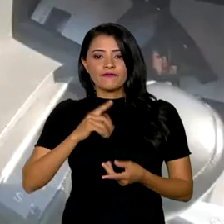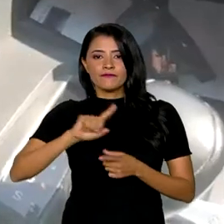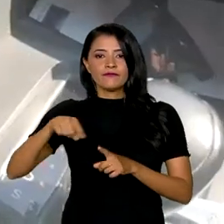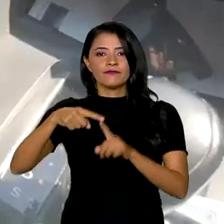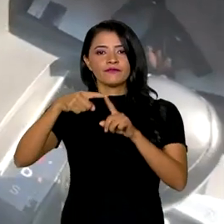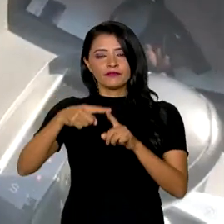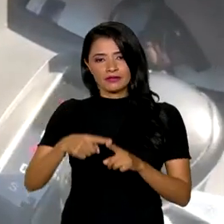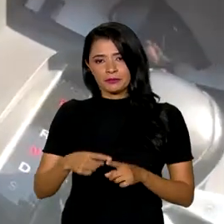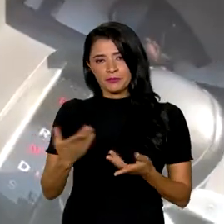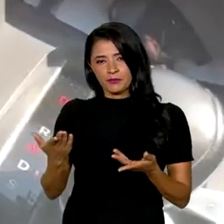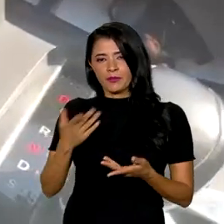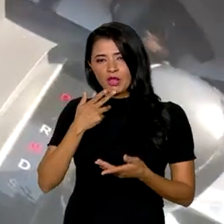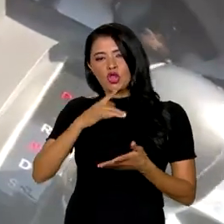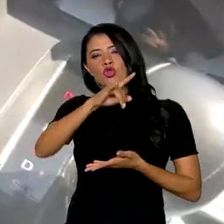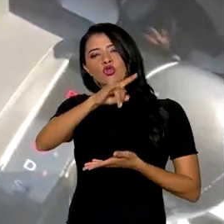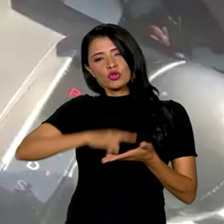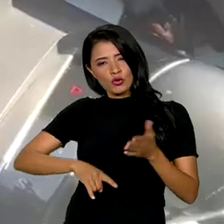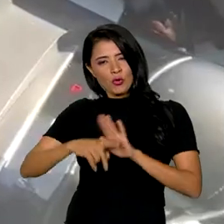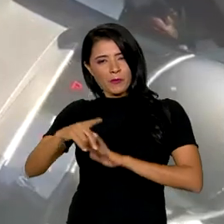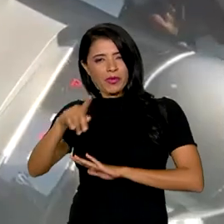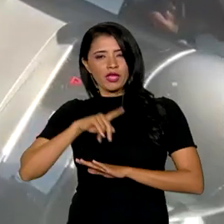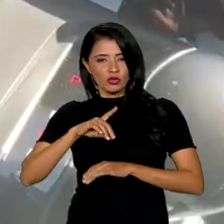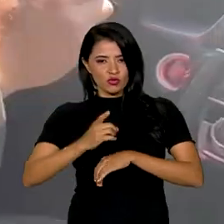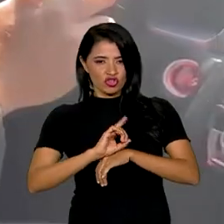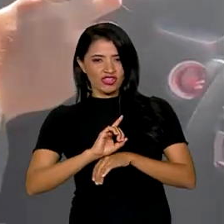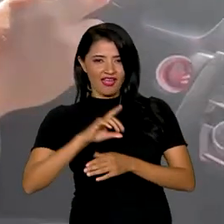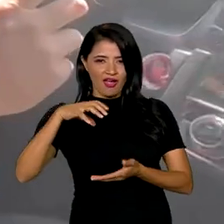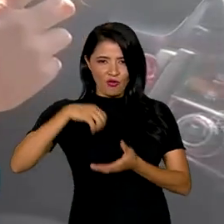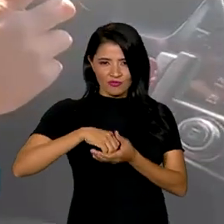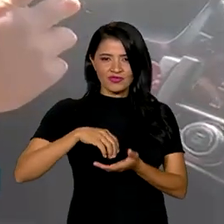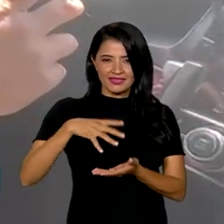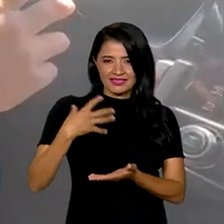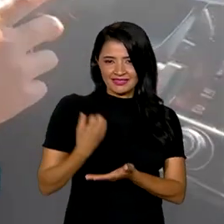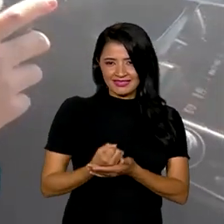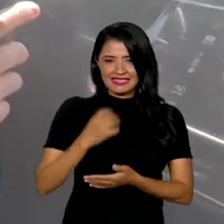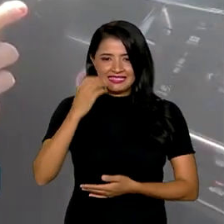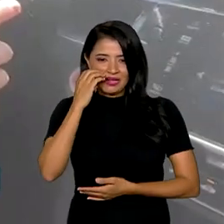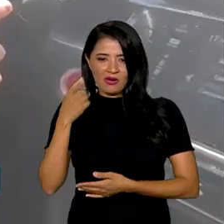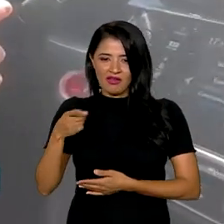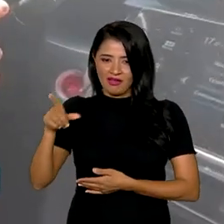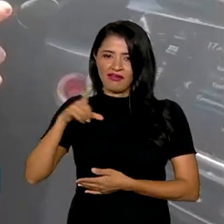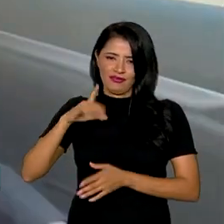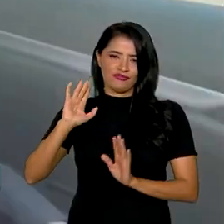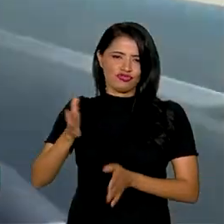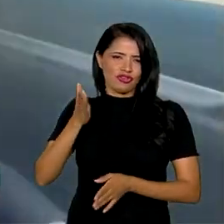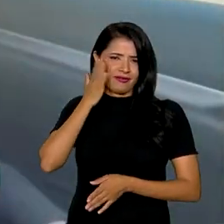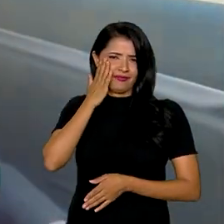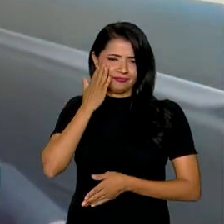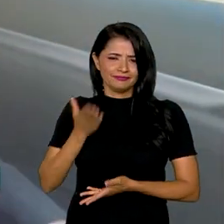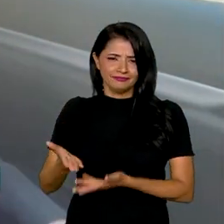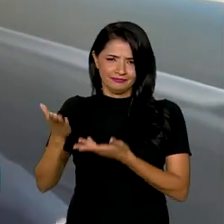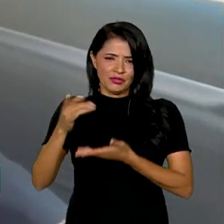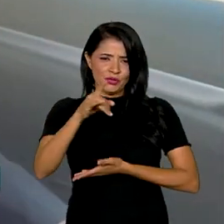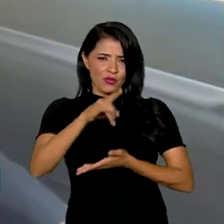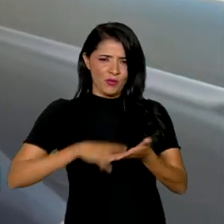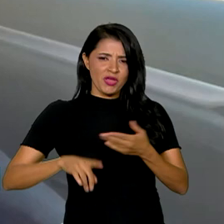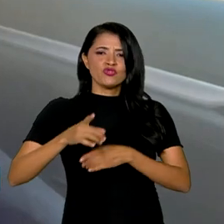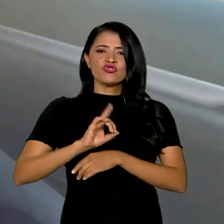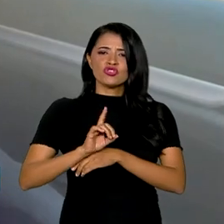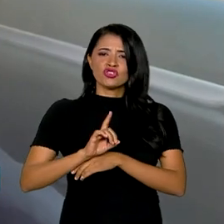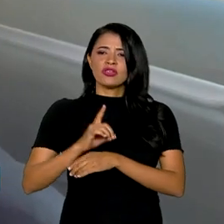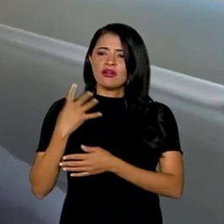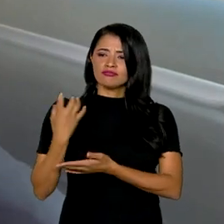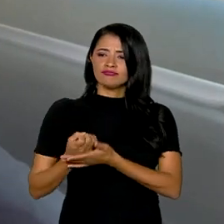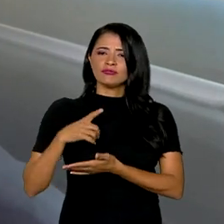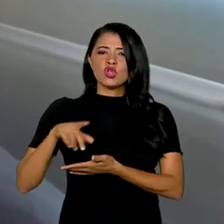Quando se trata de documento em formato digital, o Alexandre não brinca em serviço. O documento digital eu